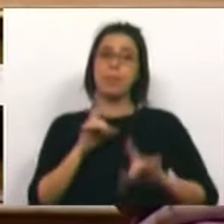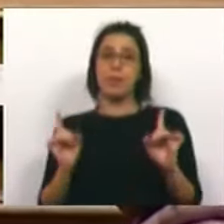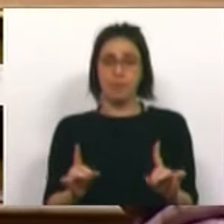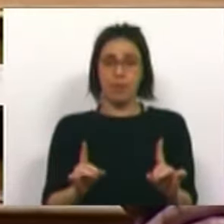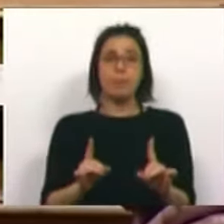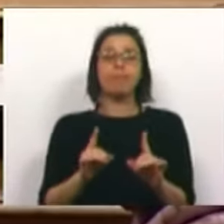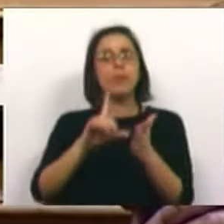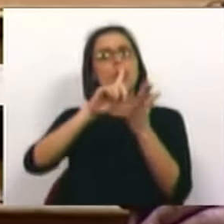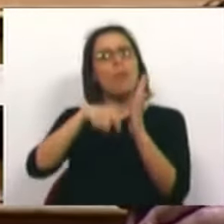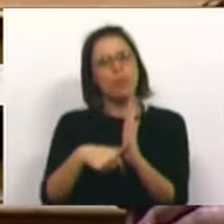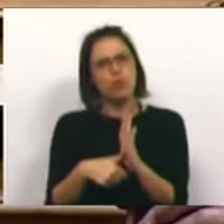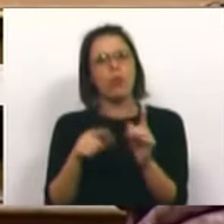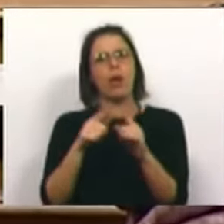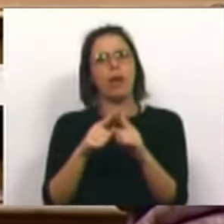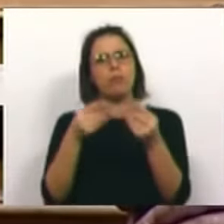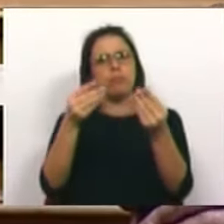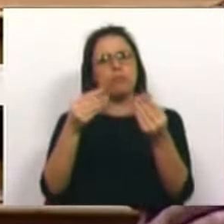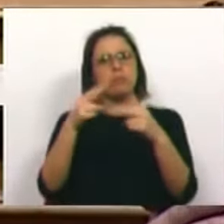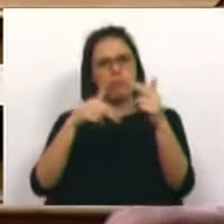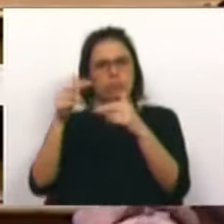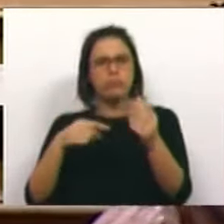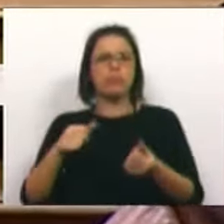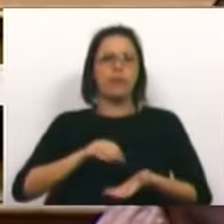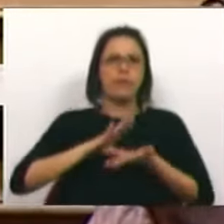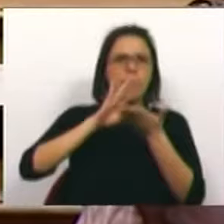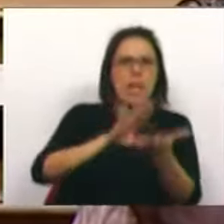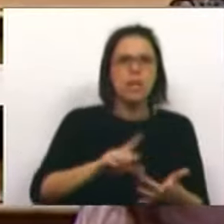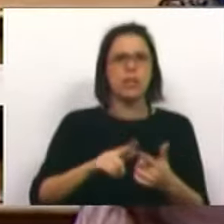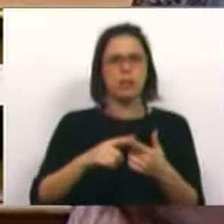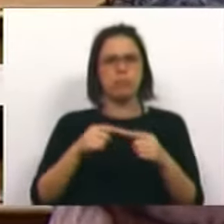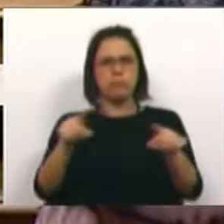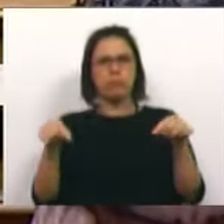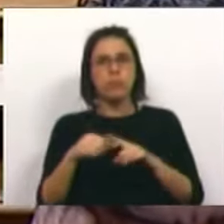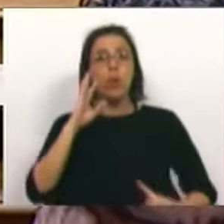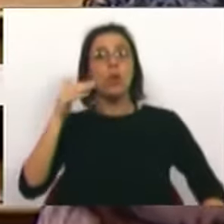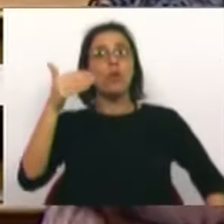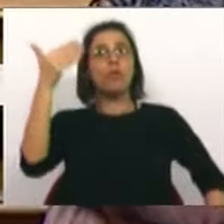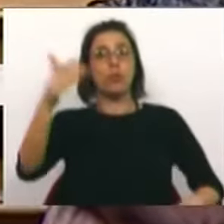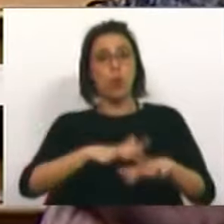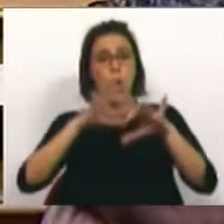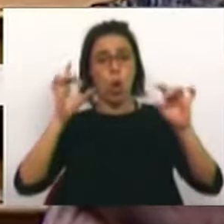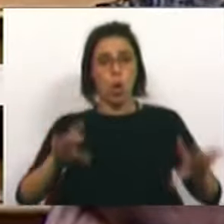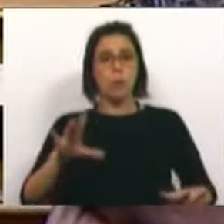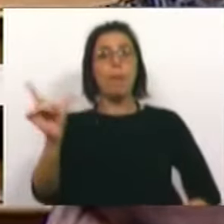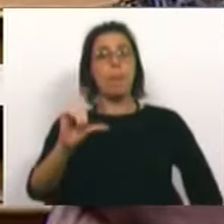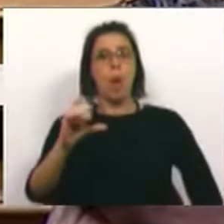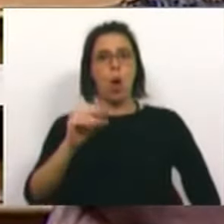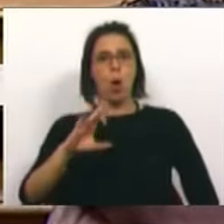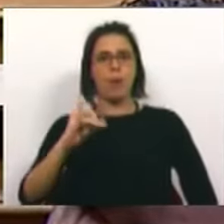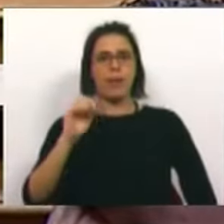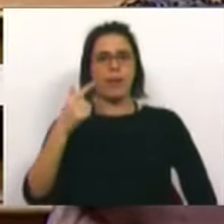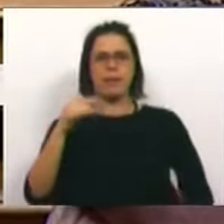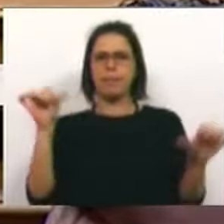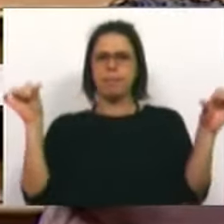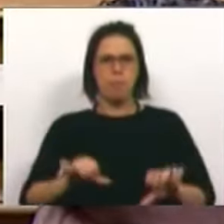quanto ao projeto, à construção, ao financiamento, à exploração do futuro Hospital Oriental de Lisboa é uma